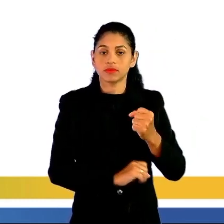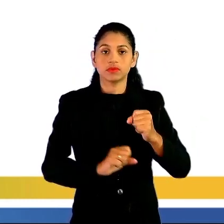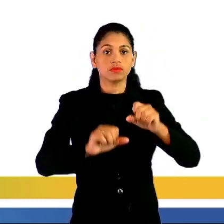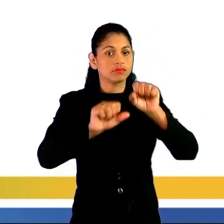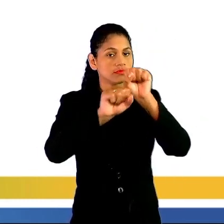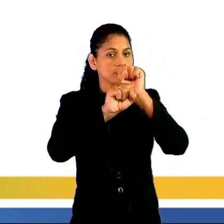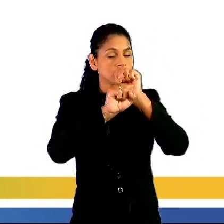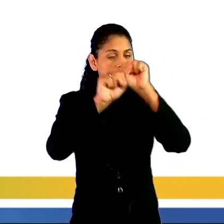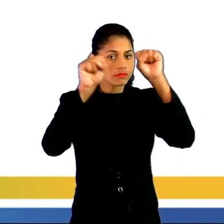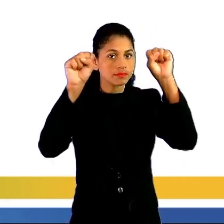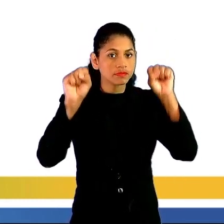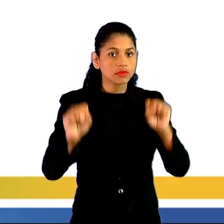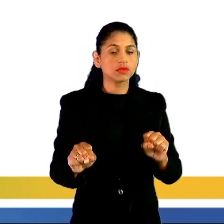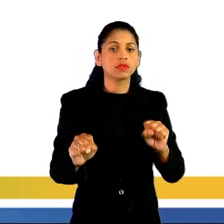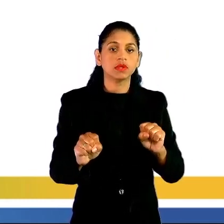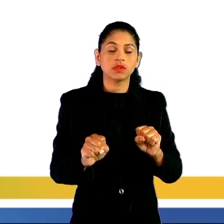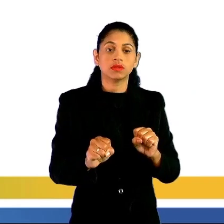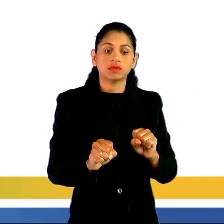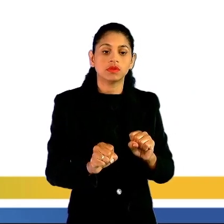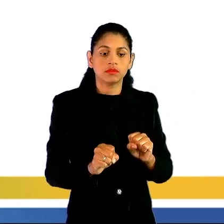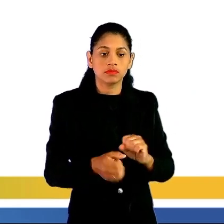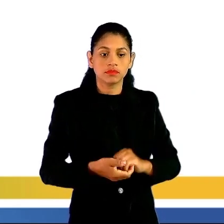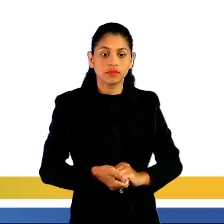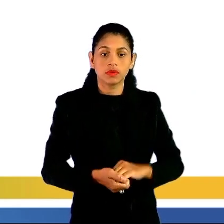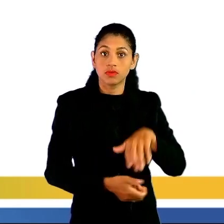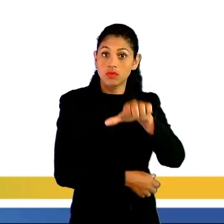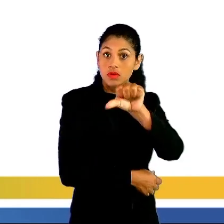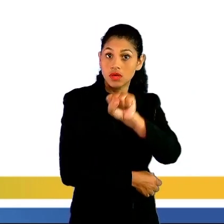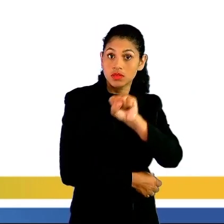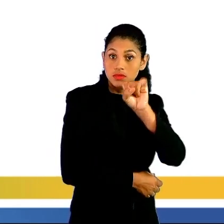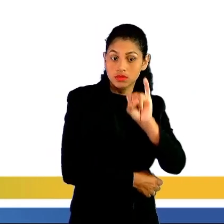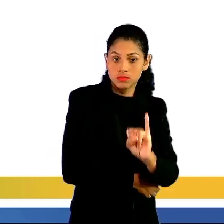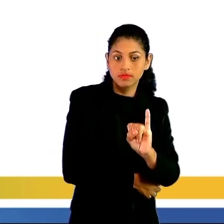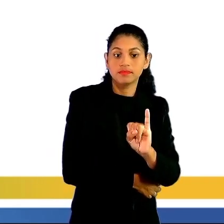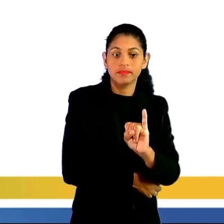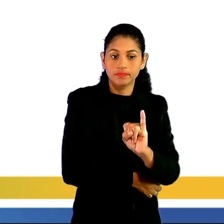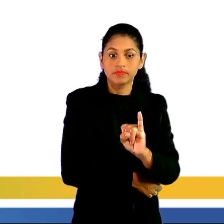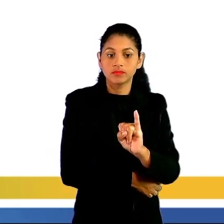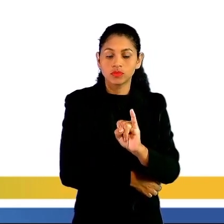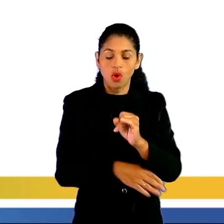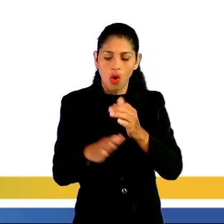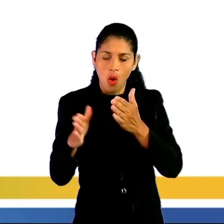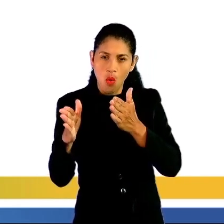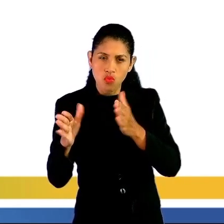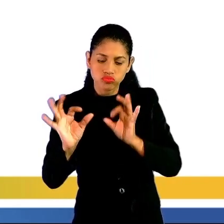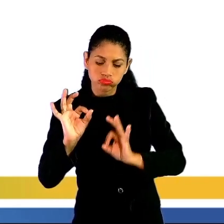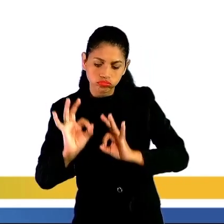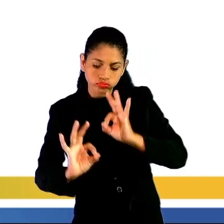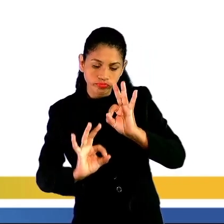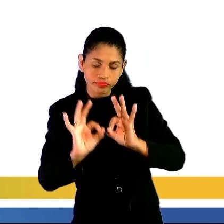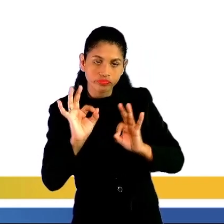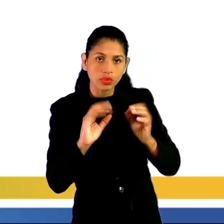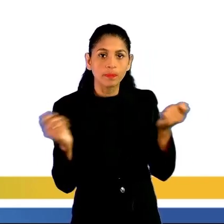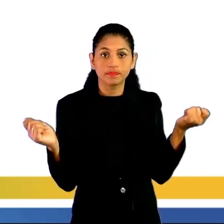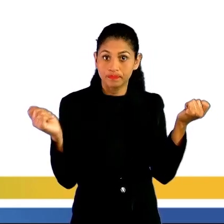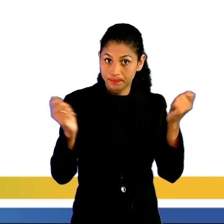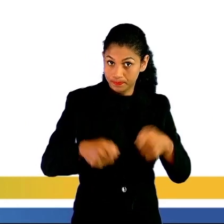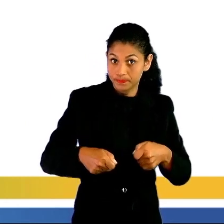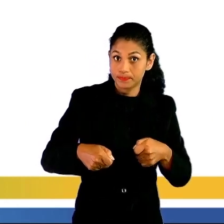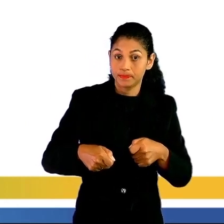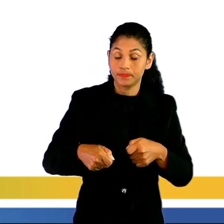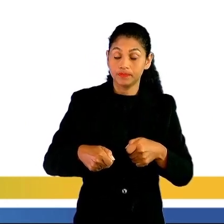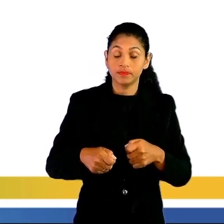internacional de unidades, sua padronização foi possível, como eu falei no slide anterior. E nós temos aqui